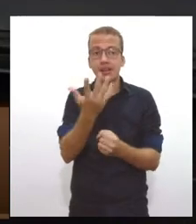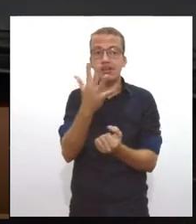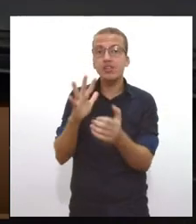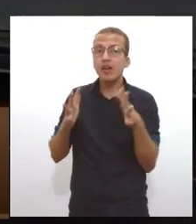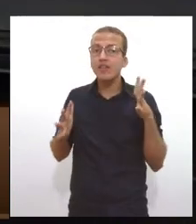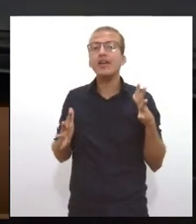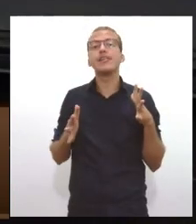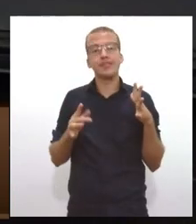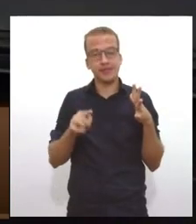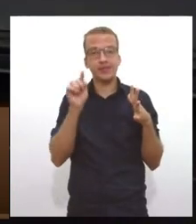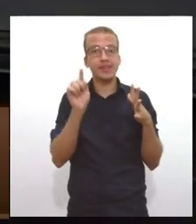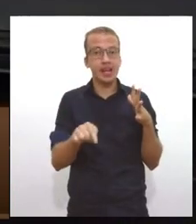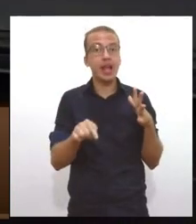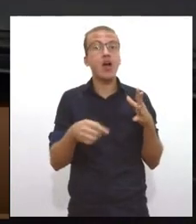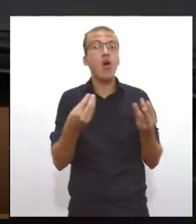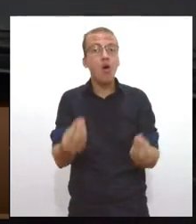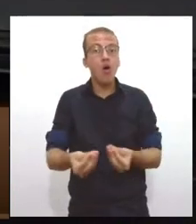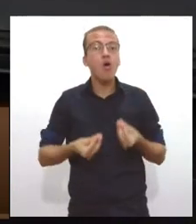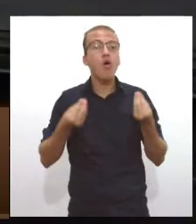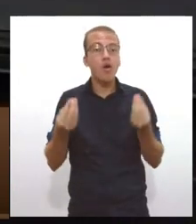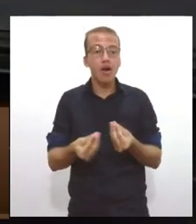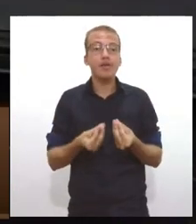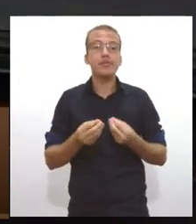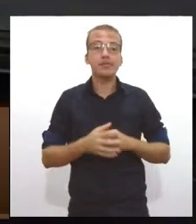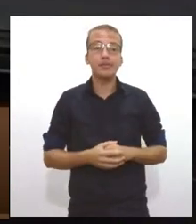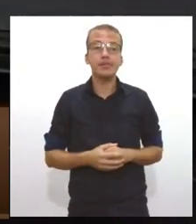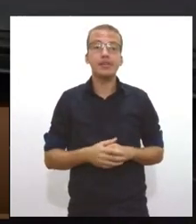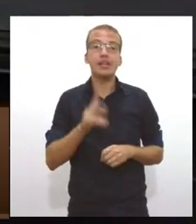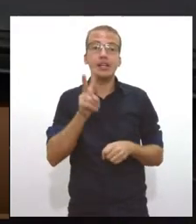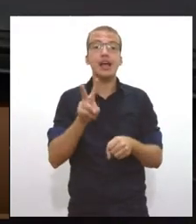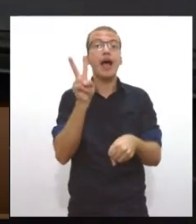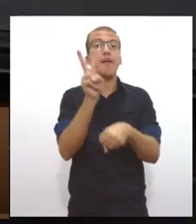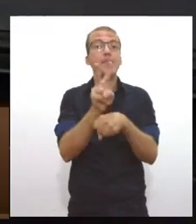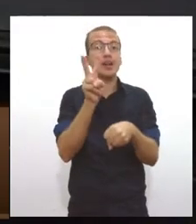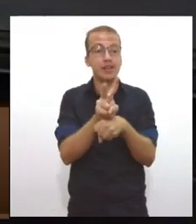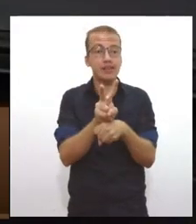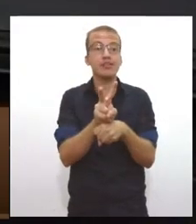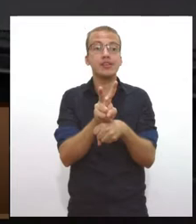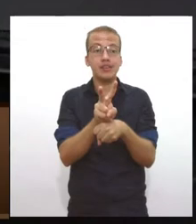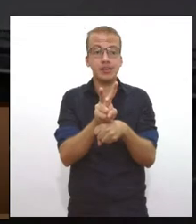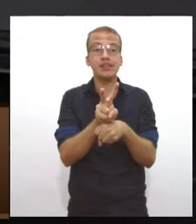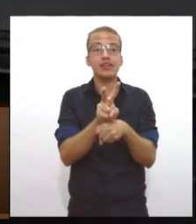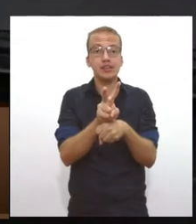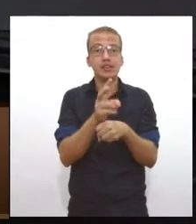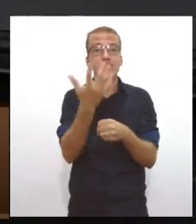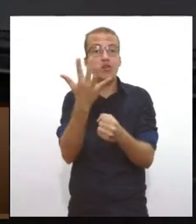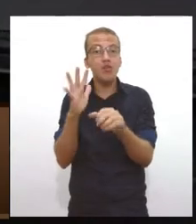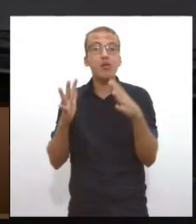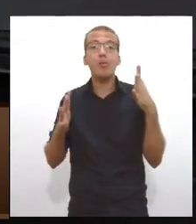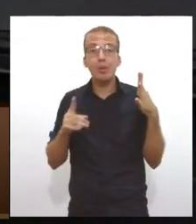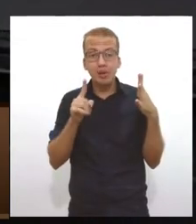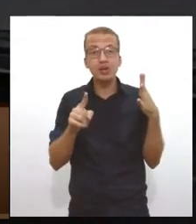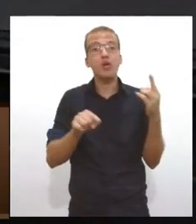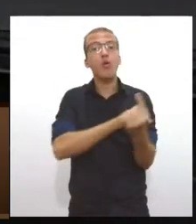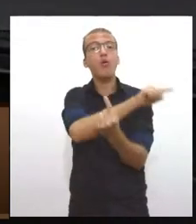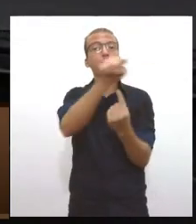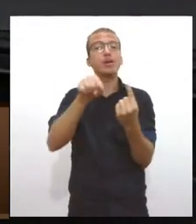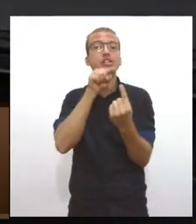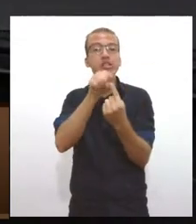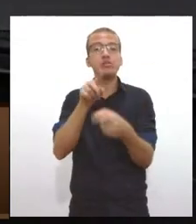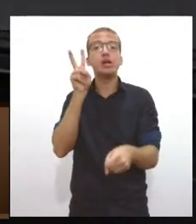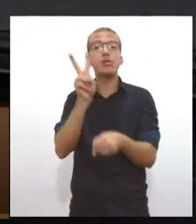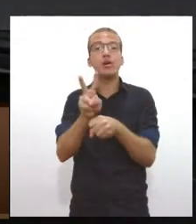seja, para ele vigora a preservação do meio ambiente em prol da preservação da vida humana com